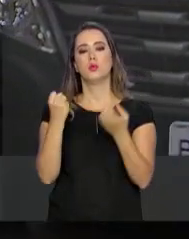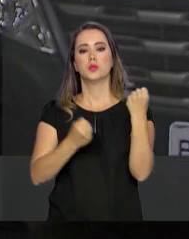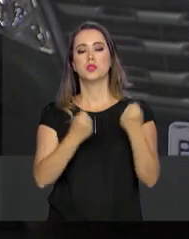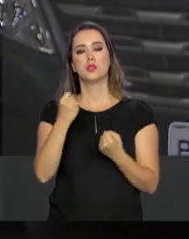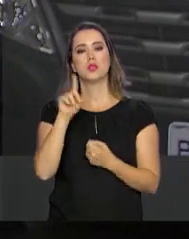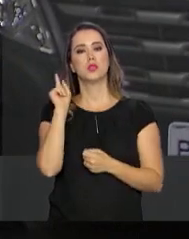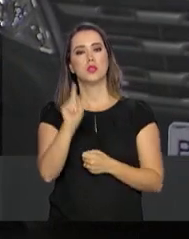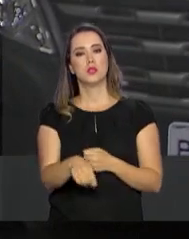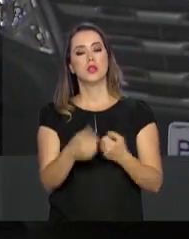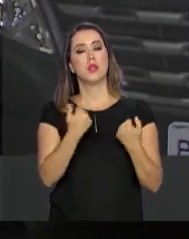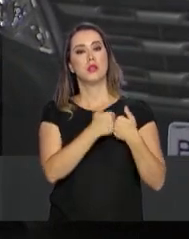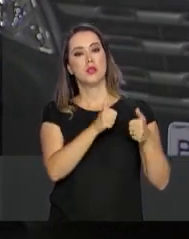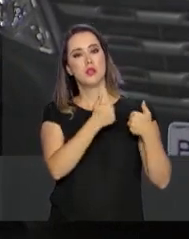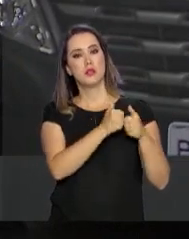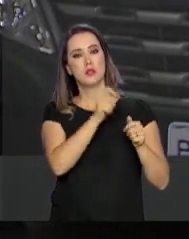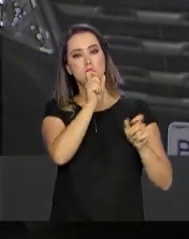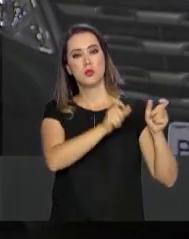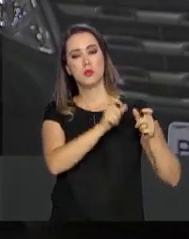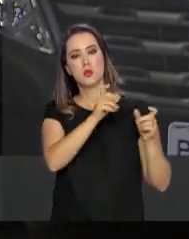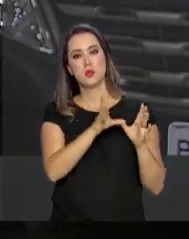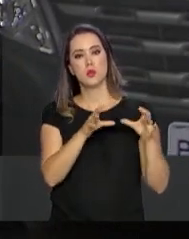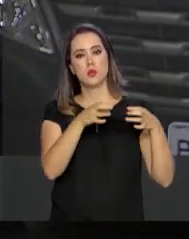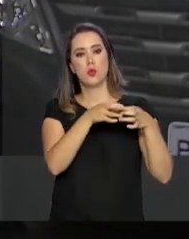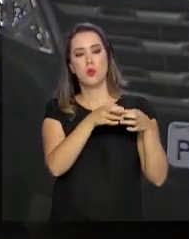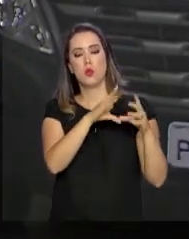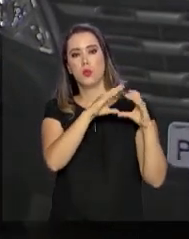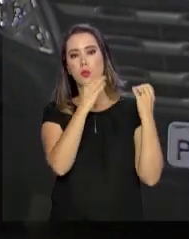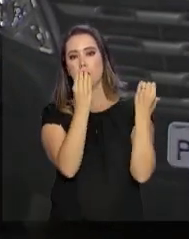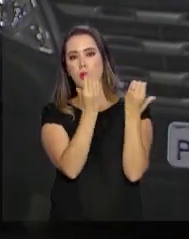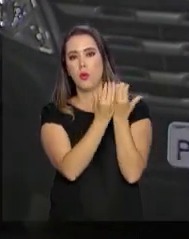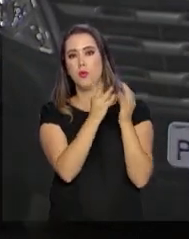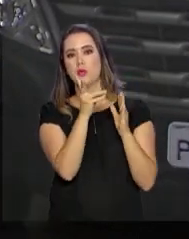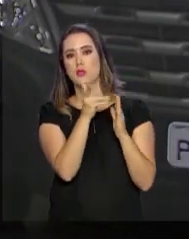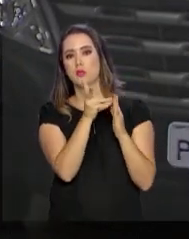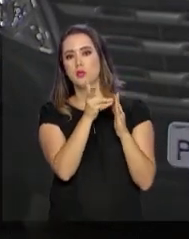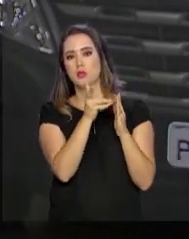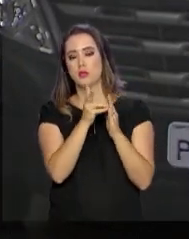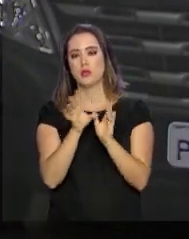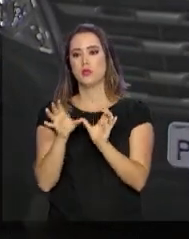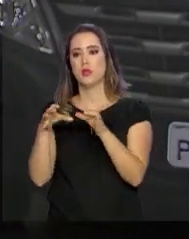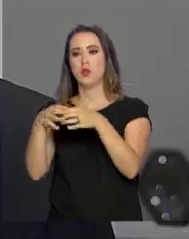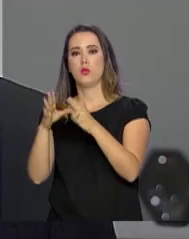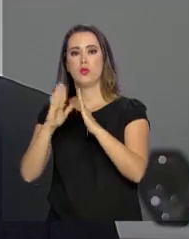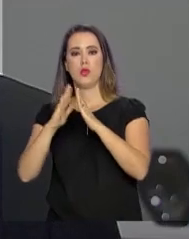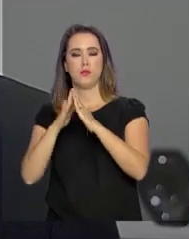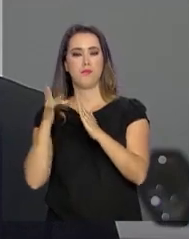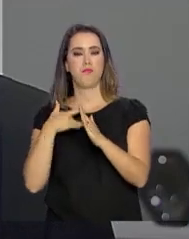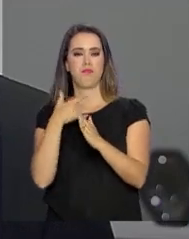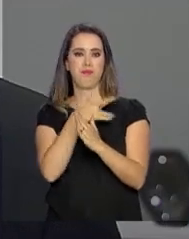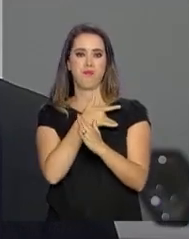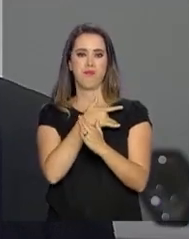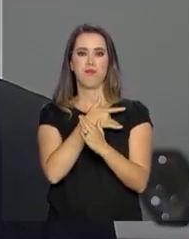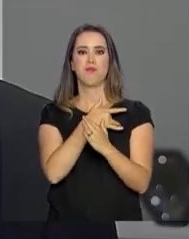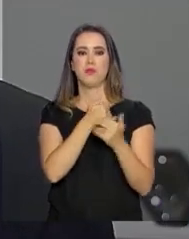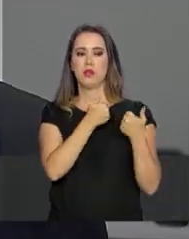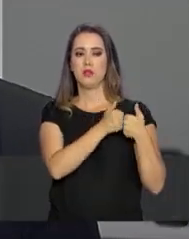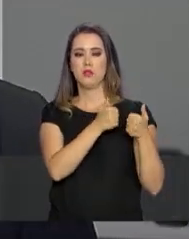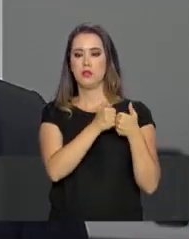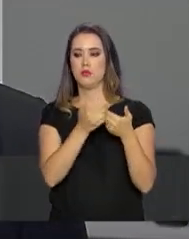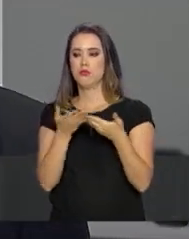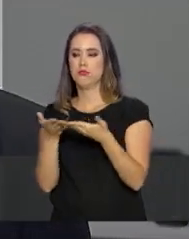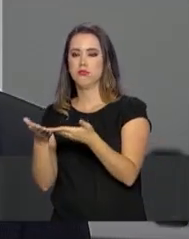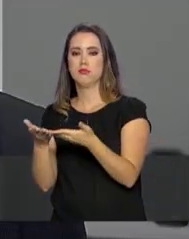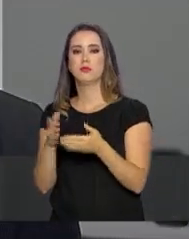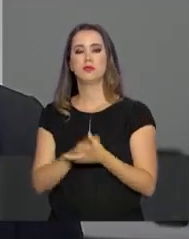servir para transportar pacientes entre as aldeias e as casas de saúde indígena. Essas vans trazem conforto,